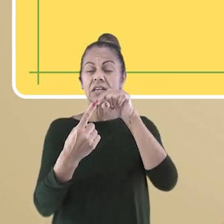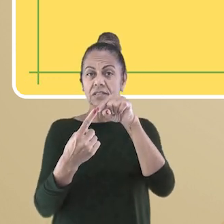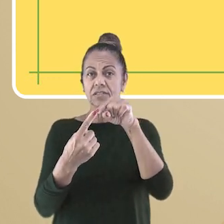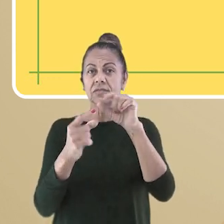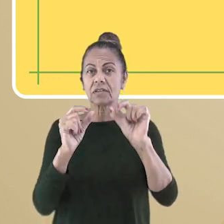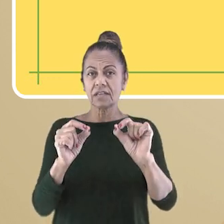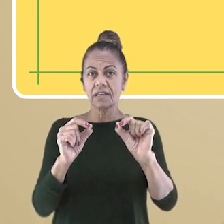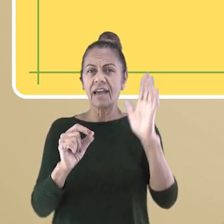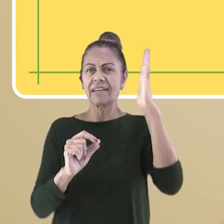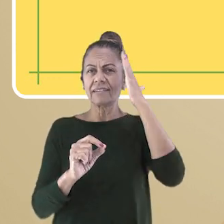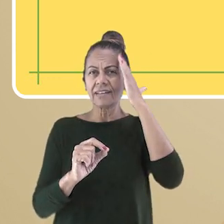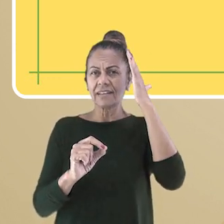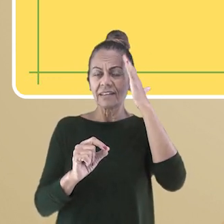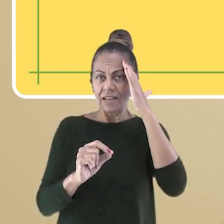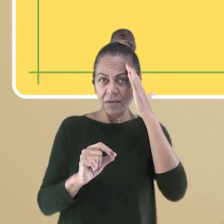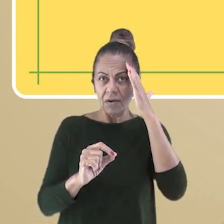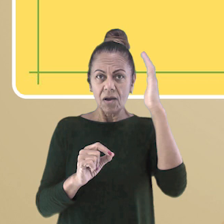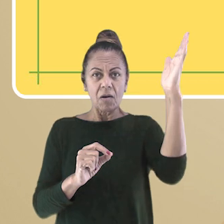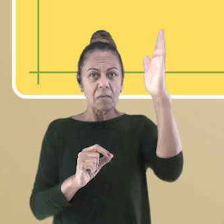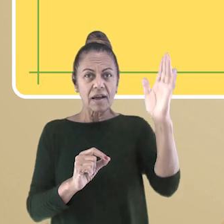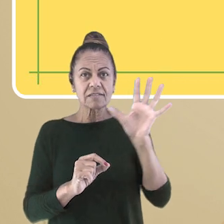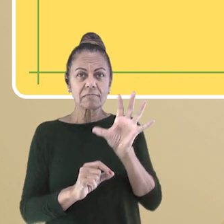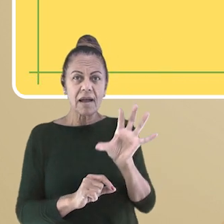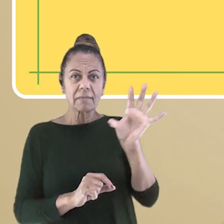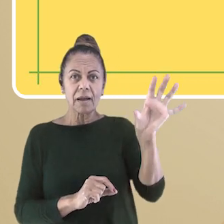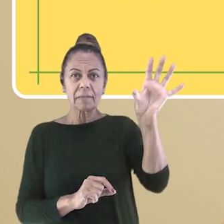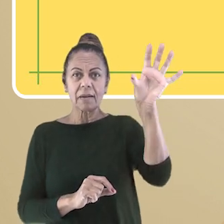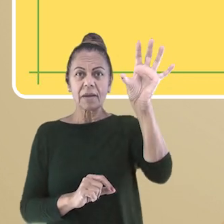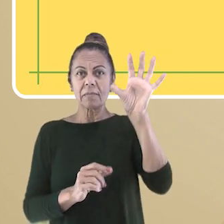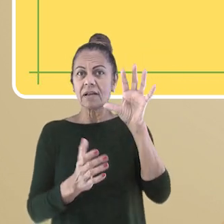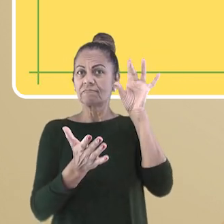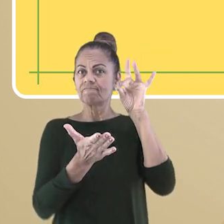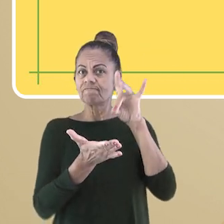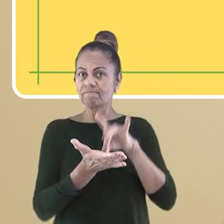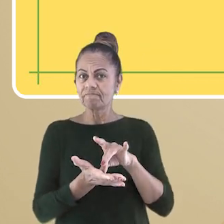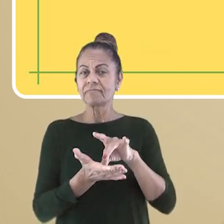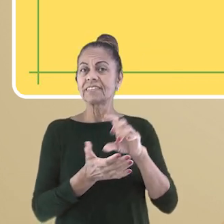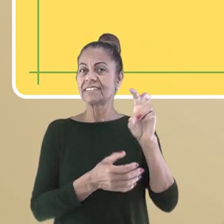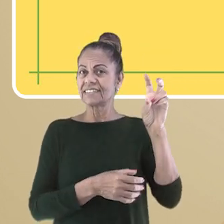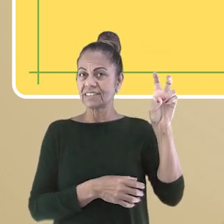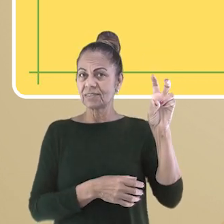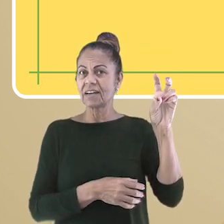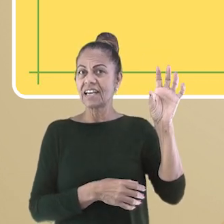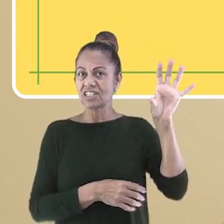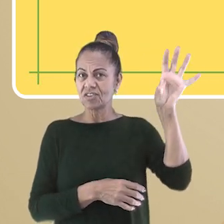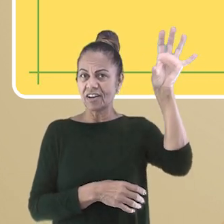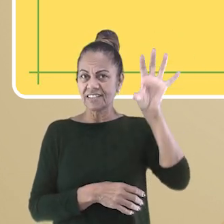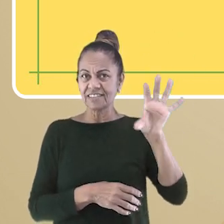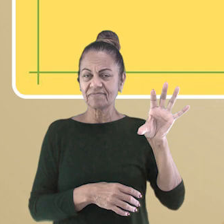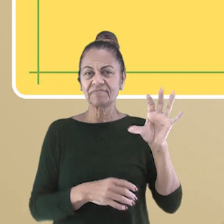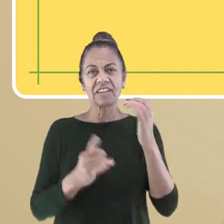compreender a divisão oficial do território brasileiro em cinco regiões. Informações